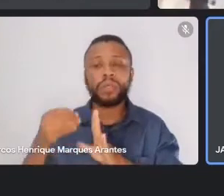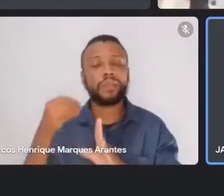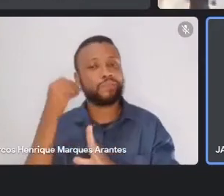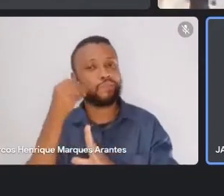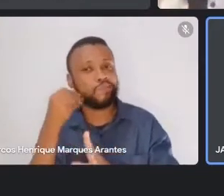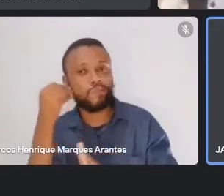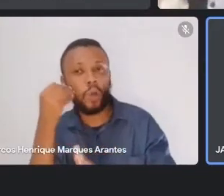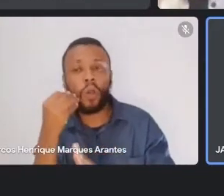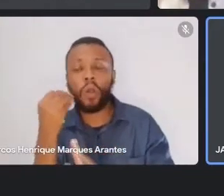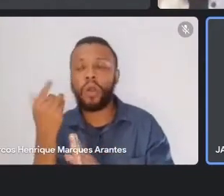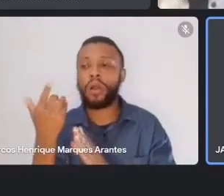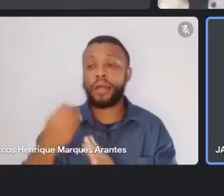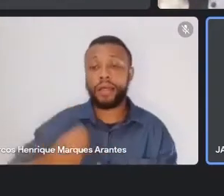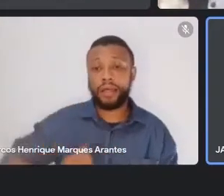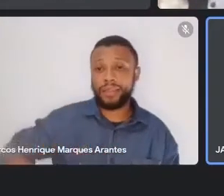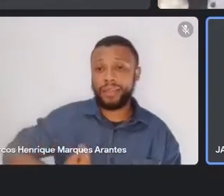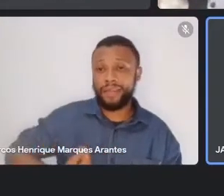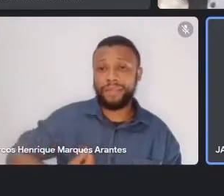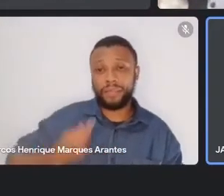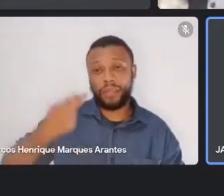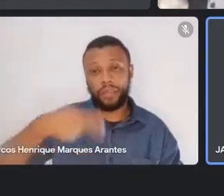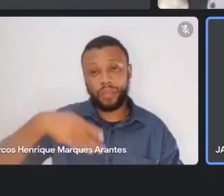nós podemos vê-lo como um herói nacional.